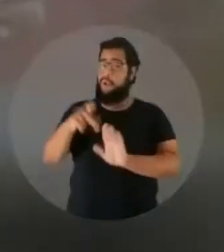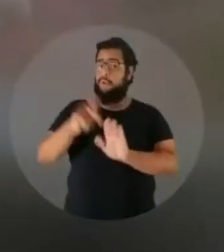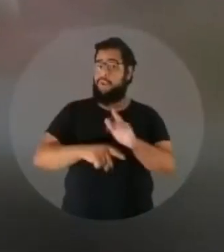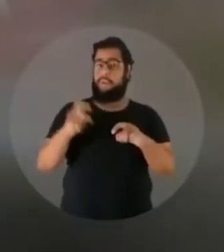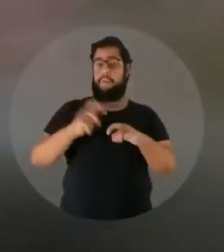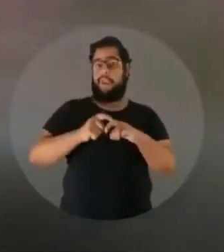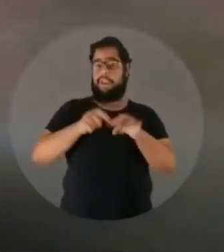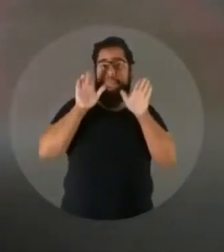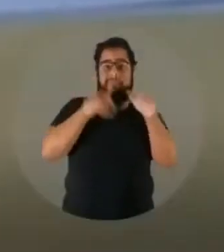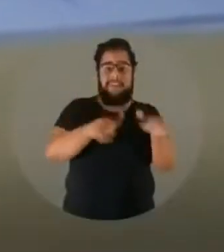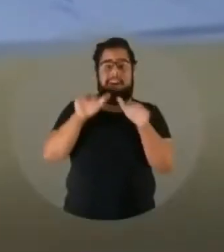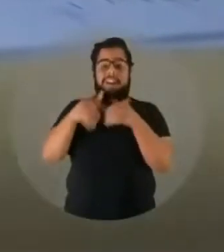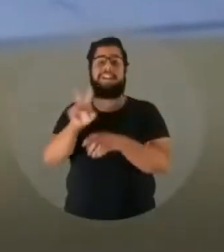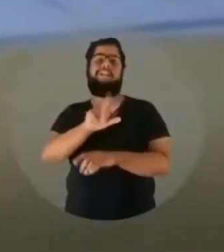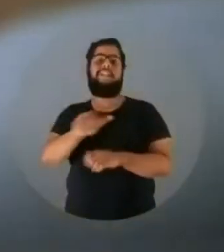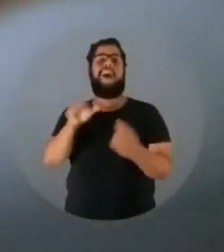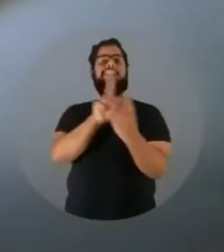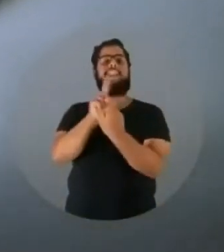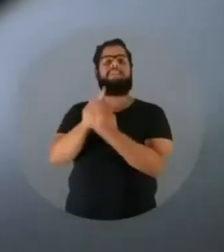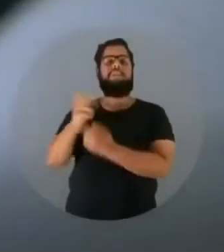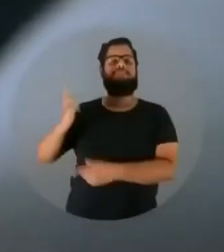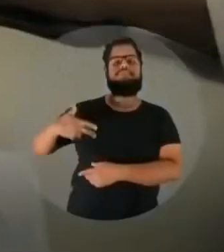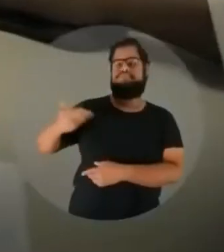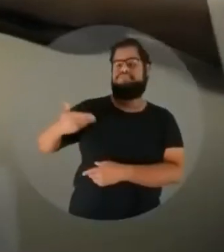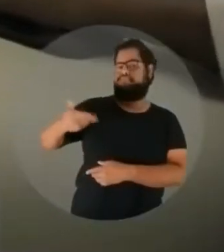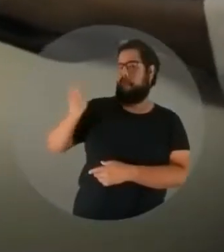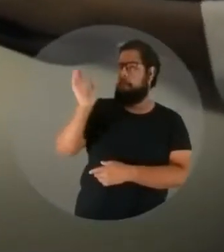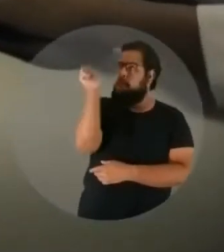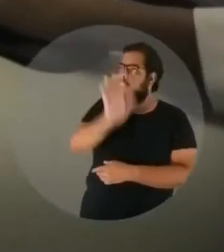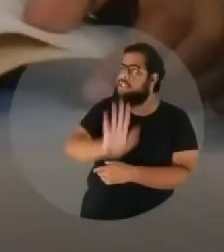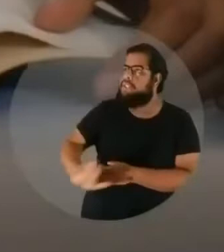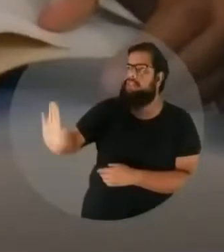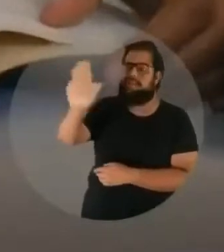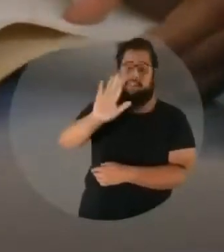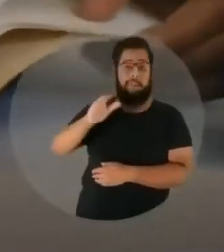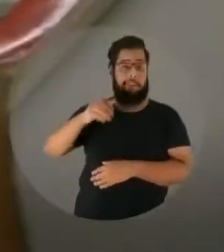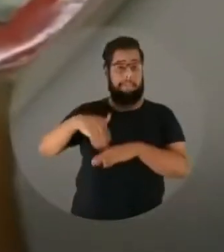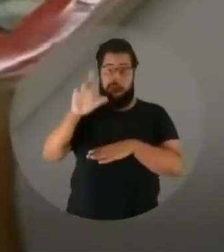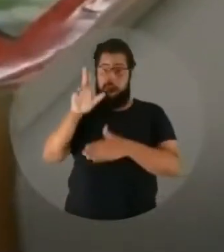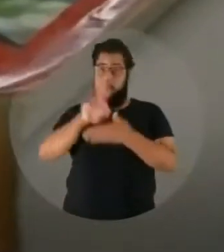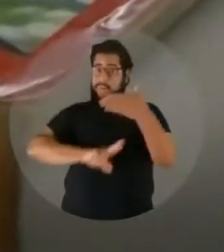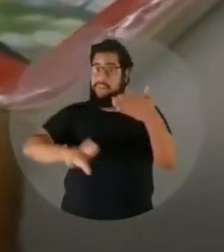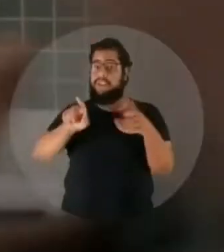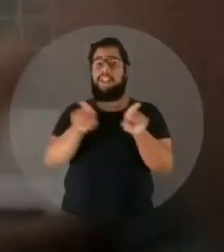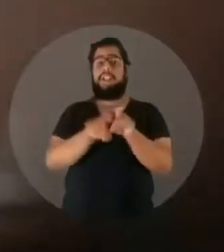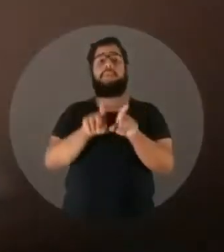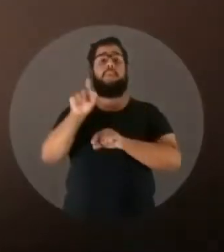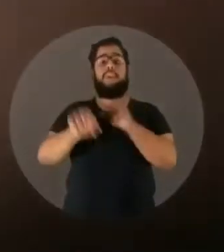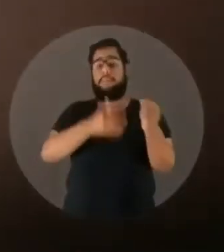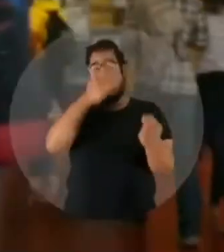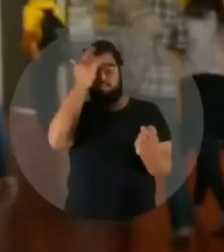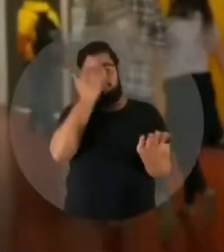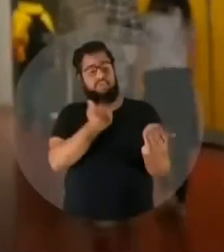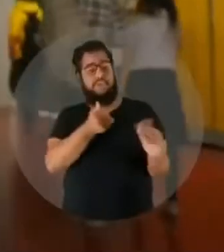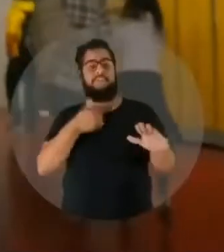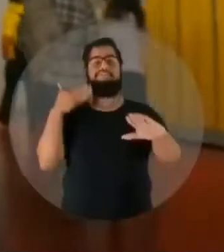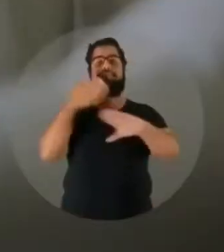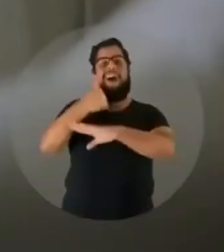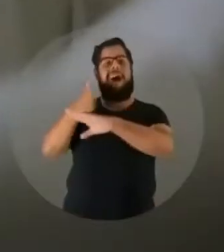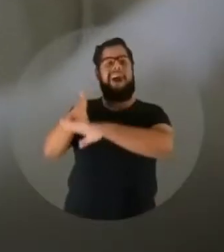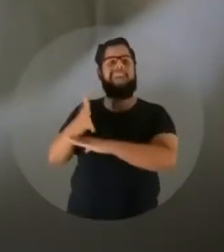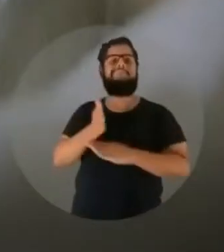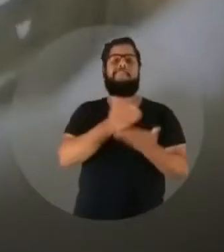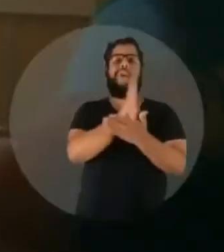Especialistas, Lula vai acelerar o atendimento pelo SUS em todo o Brasil. O Mais Universidade vai ampliar o acesso dos